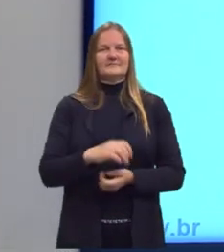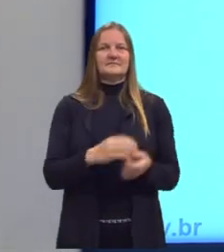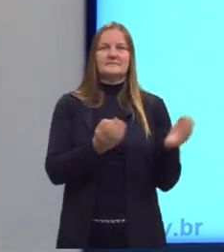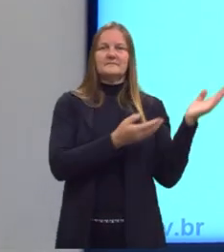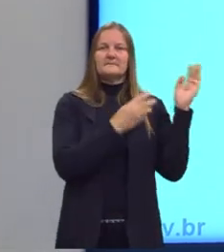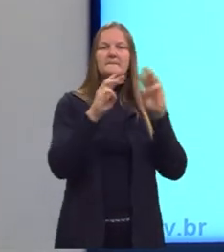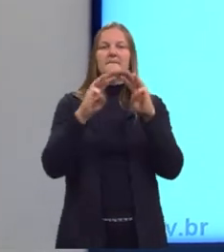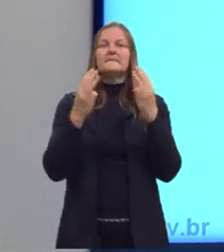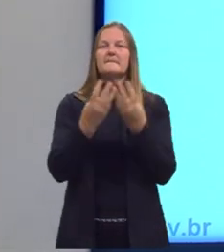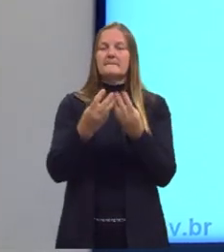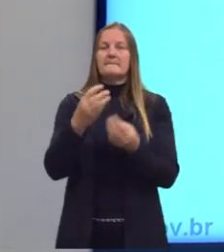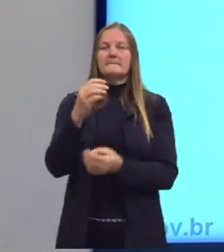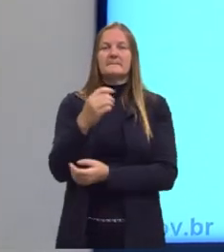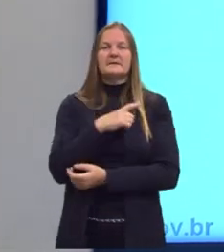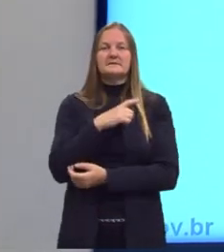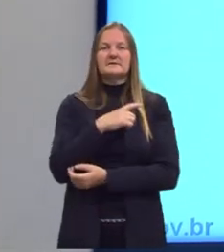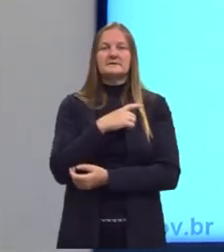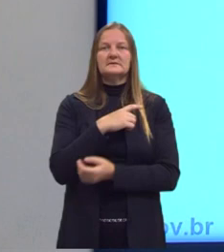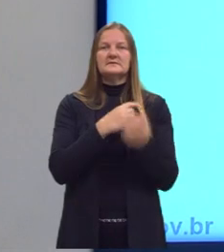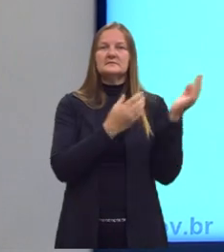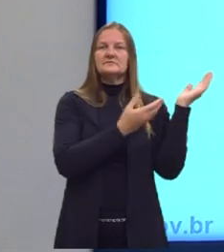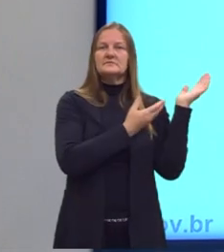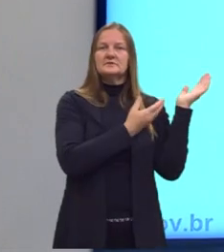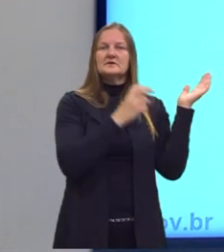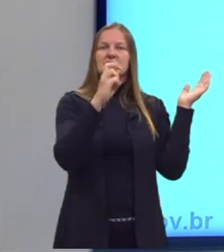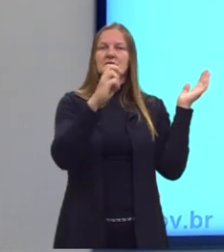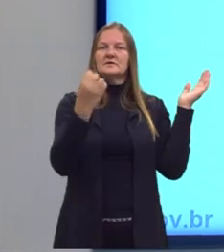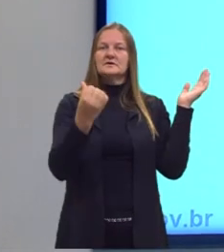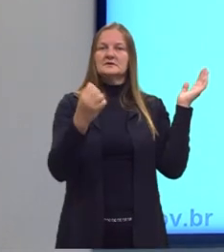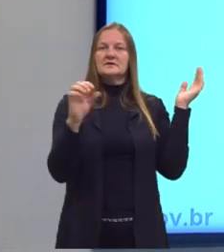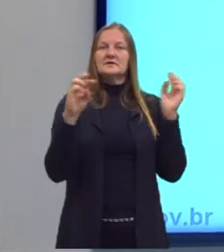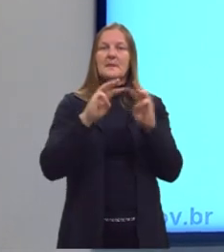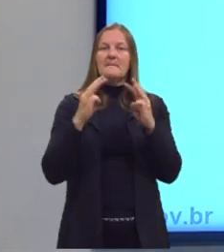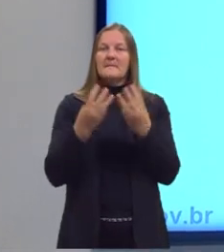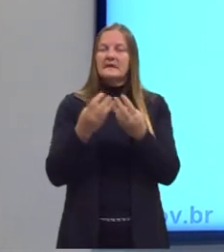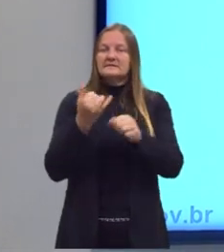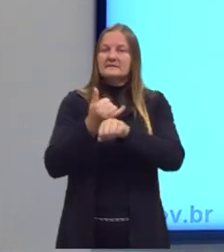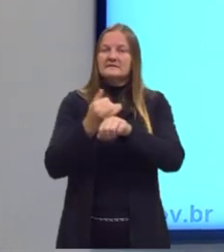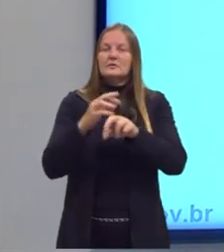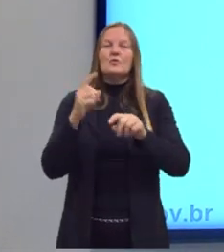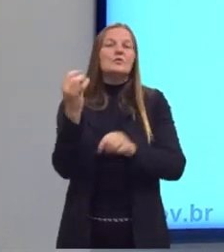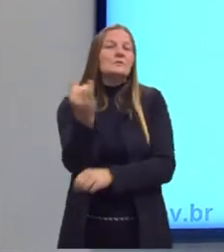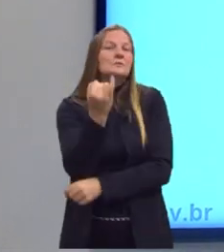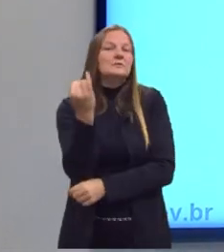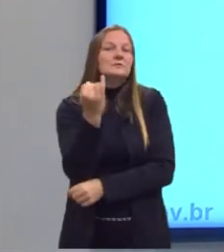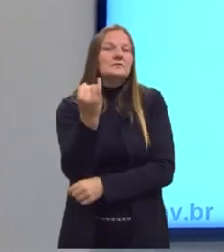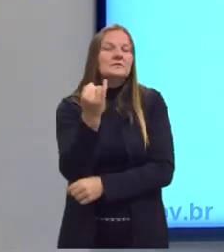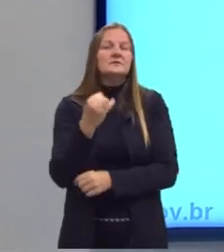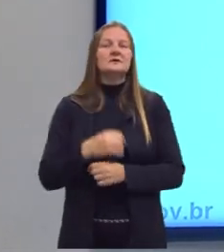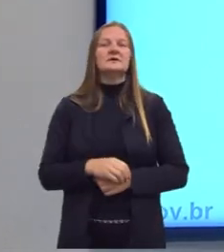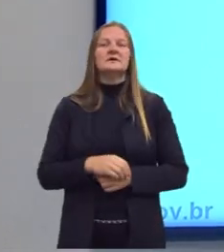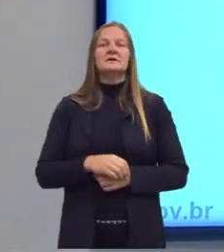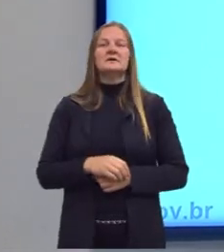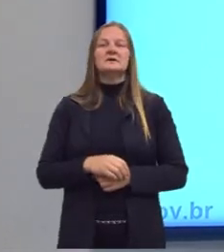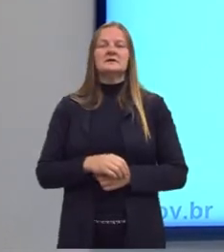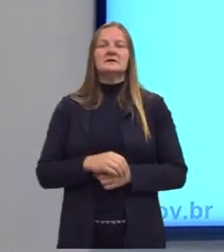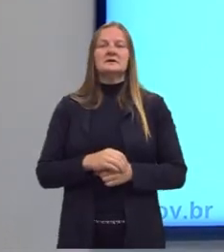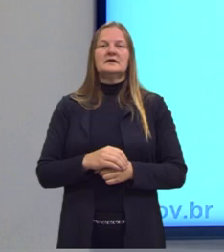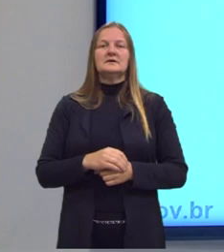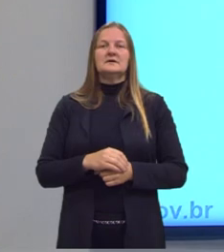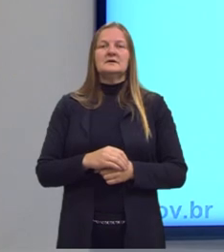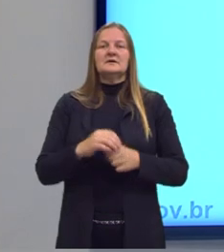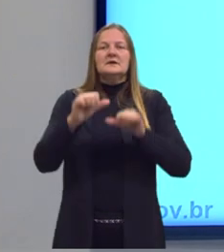massa do óxido de ferro é 160, a massa do ferro é 56. Mas o que é importante? A proporção molar. Na